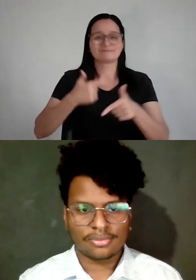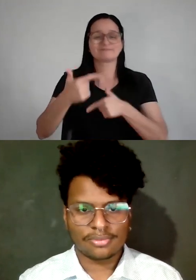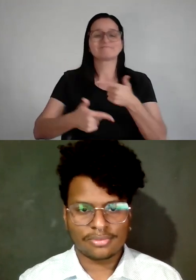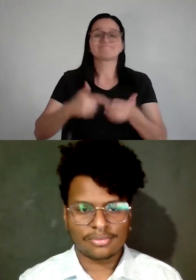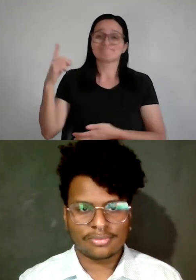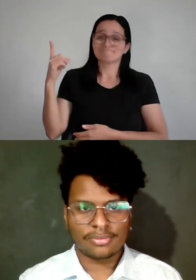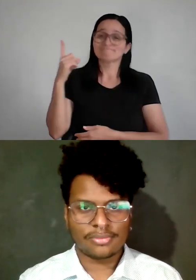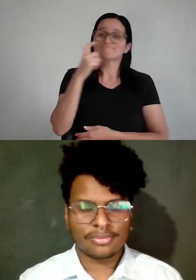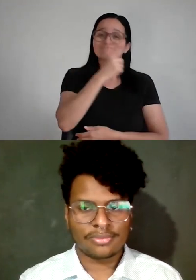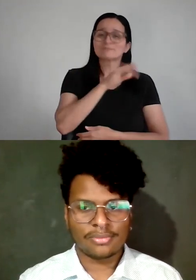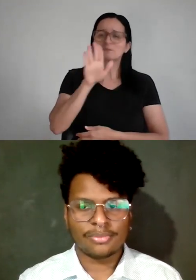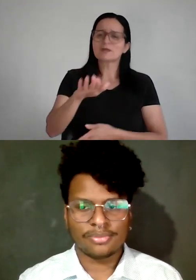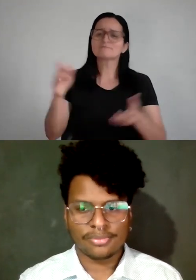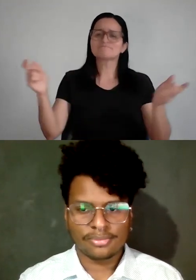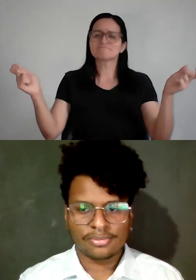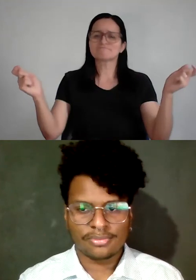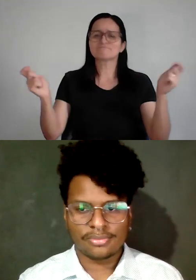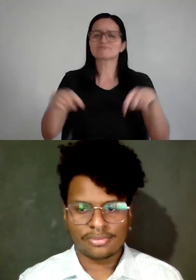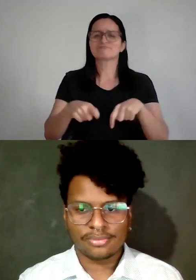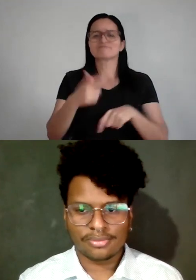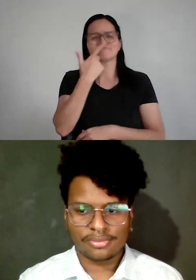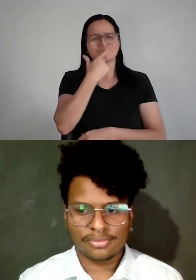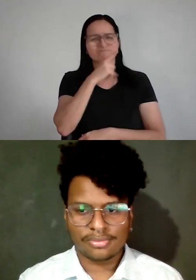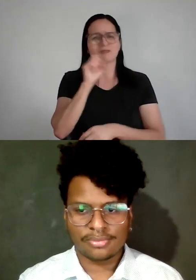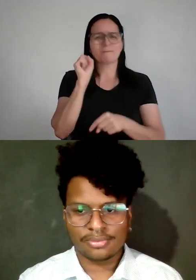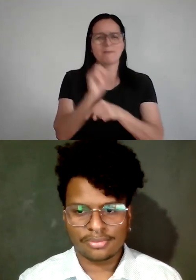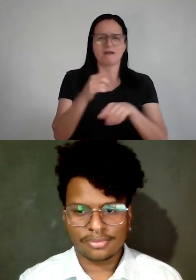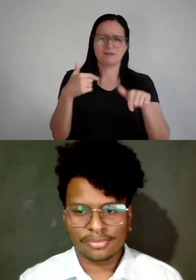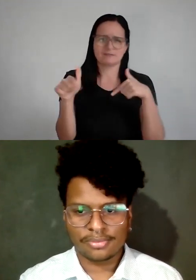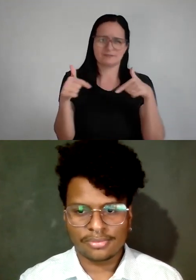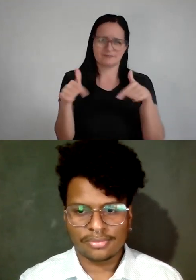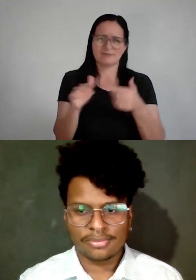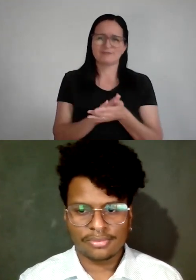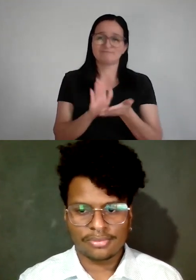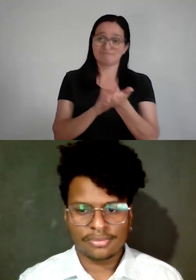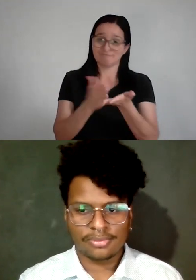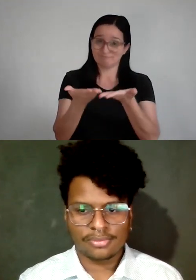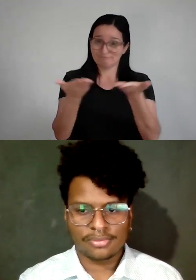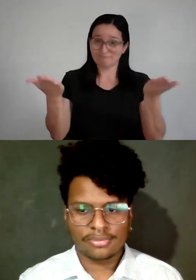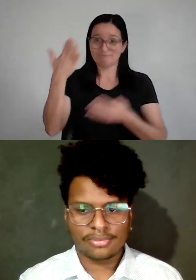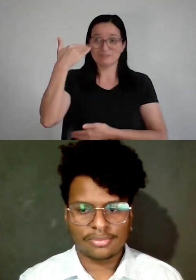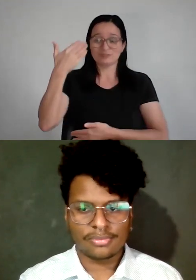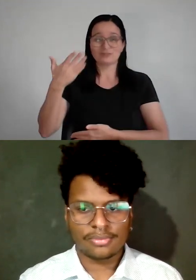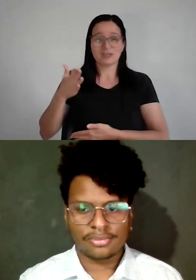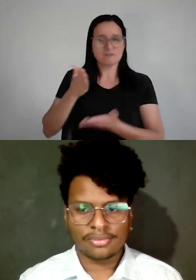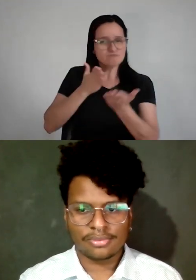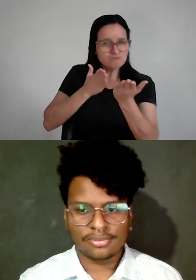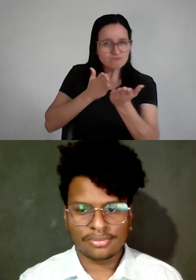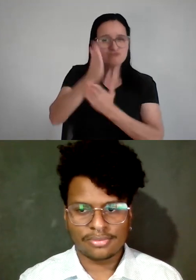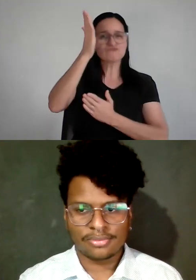complexa, mas é possível de você conquistar o seu espaço no mercado de trabalho, desejo sucesso para todo mundo, para o alto e avante,